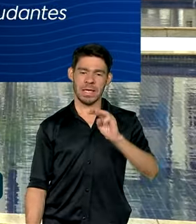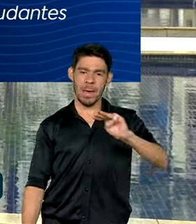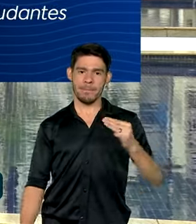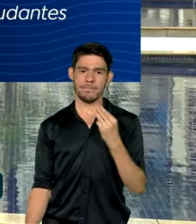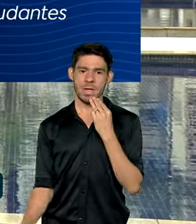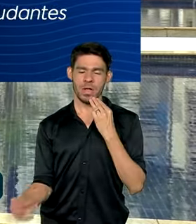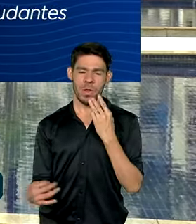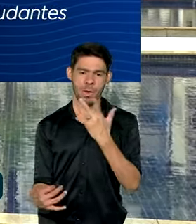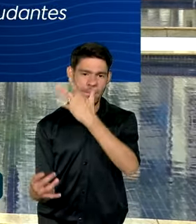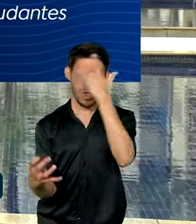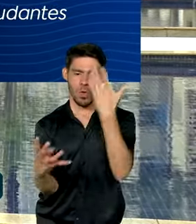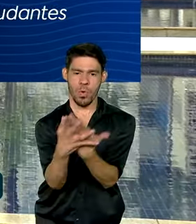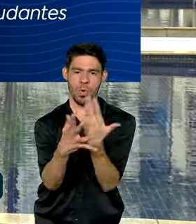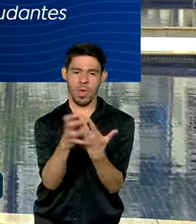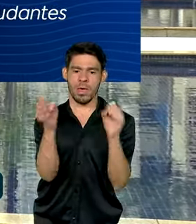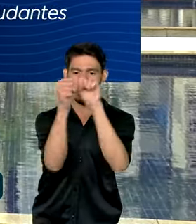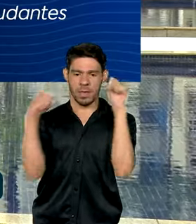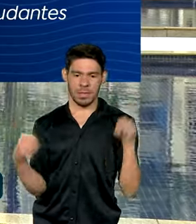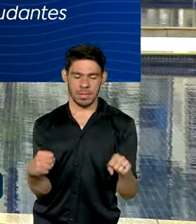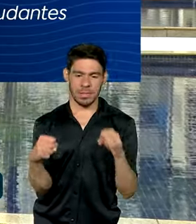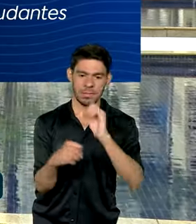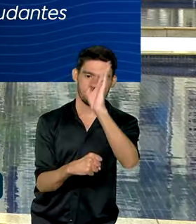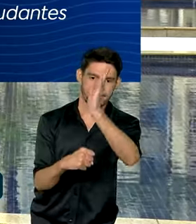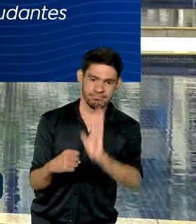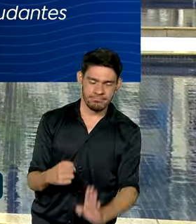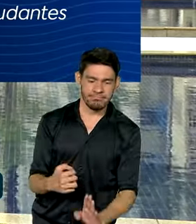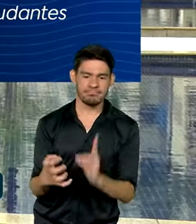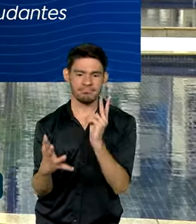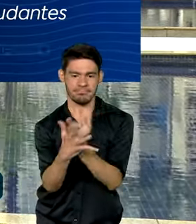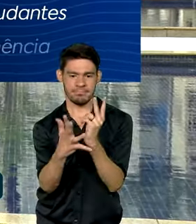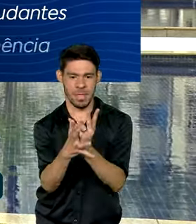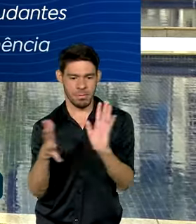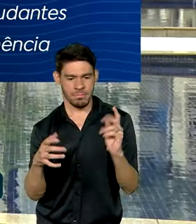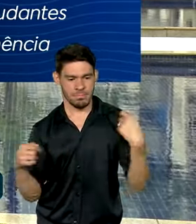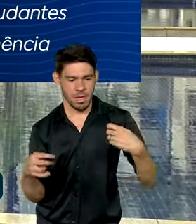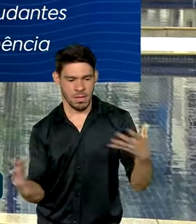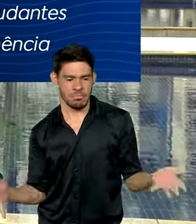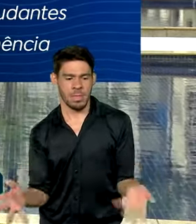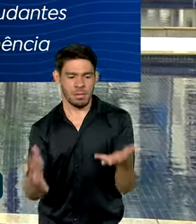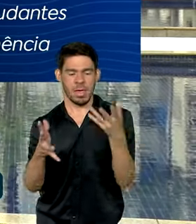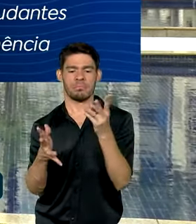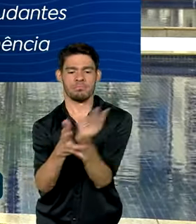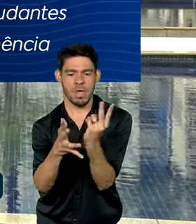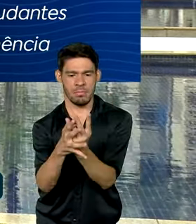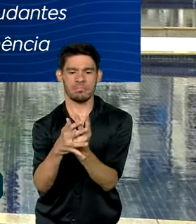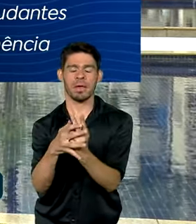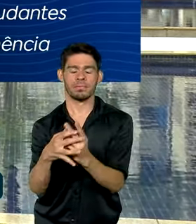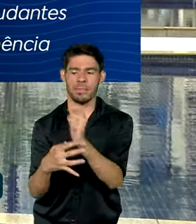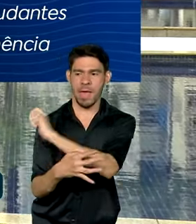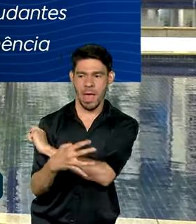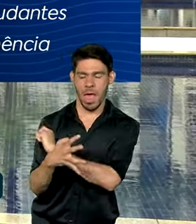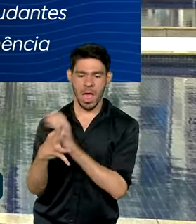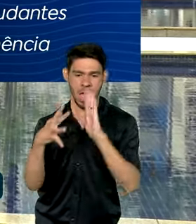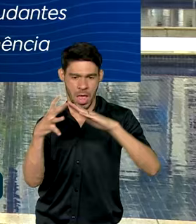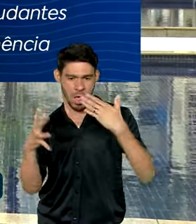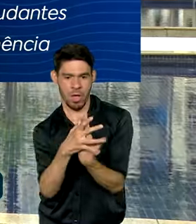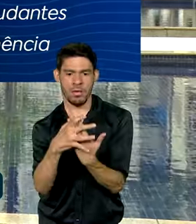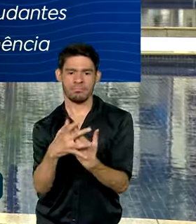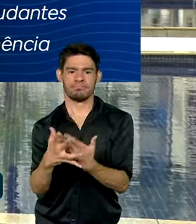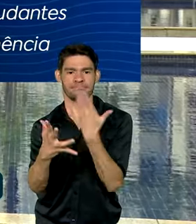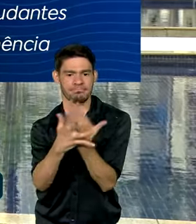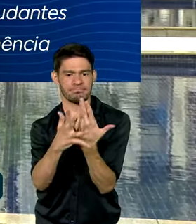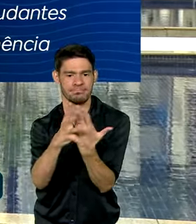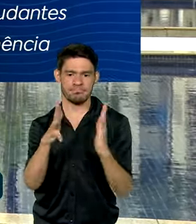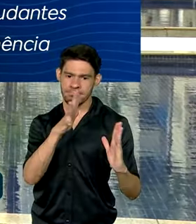estudantes no sistema de ensino brasileiro. Ainda assim, é preciso estimular ainda mais a permanência desses estudantes na escola, em uma